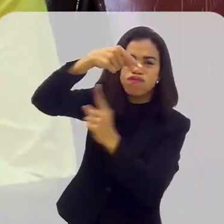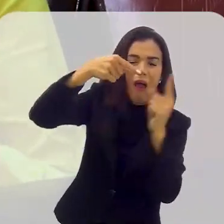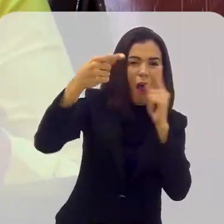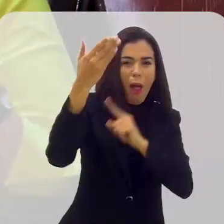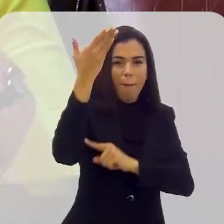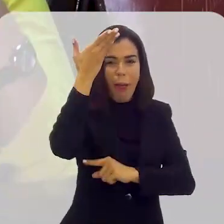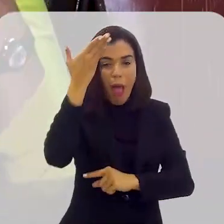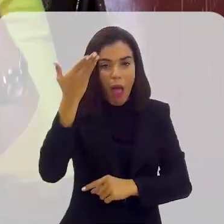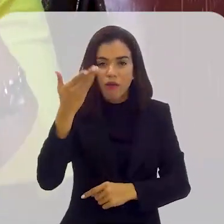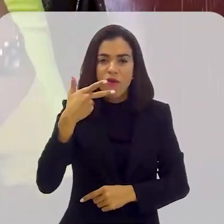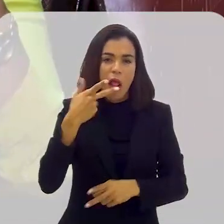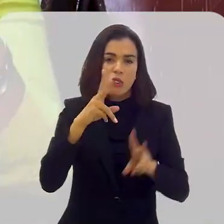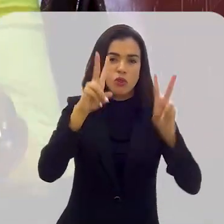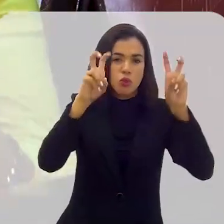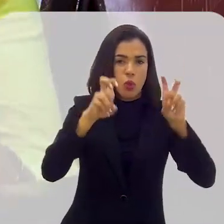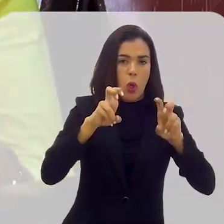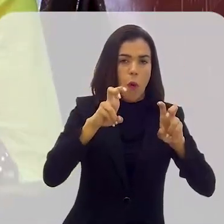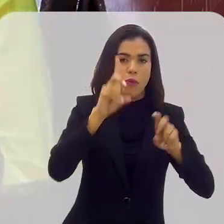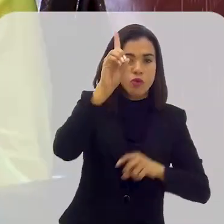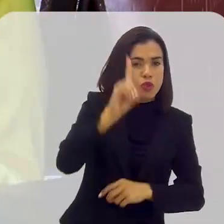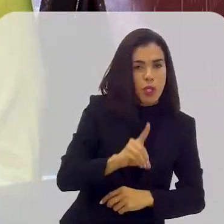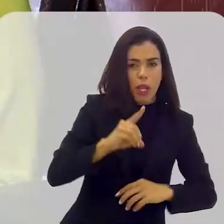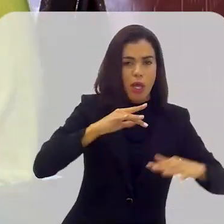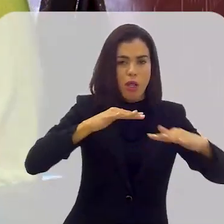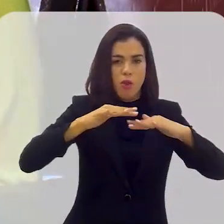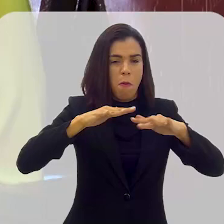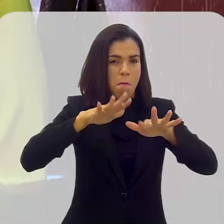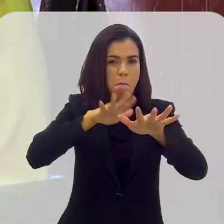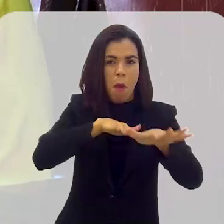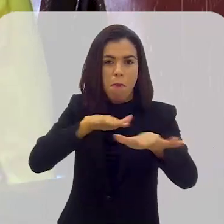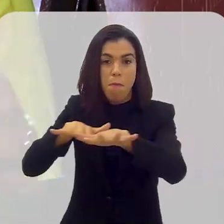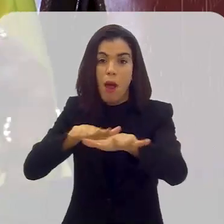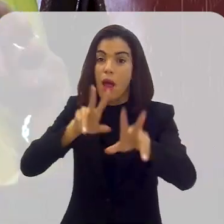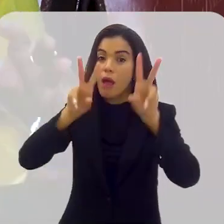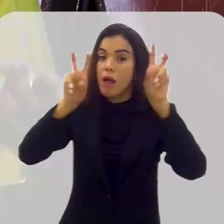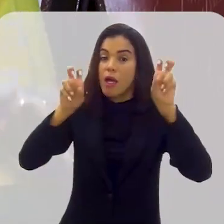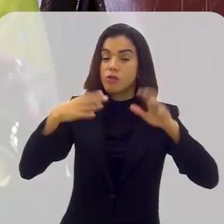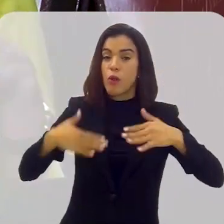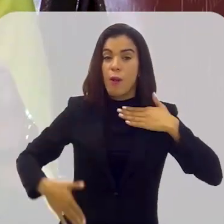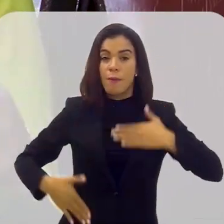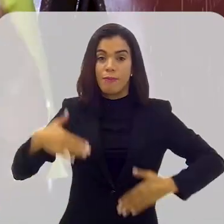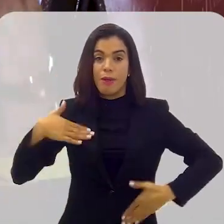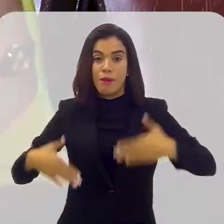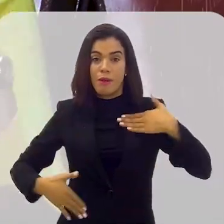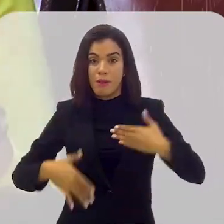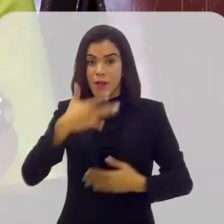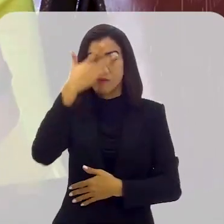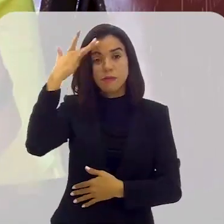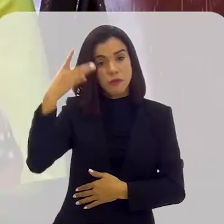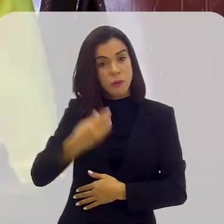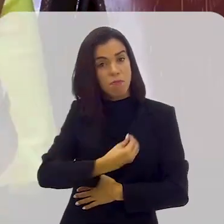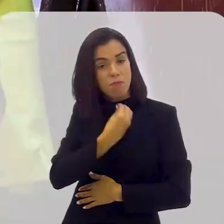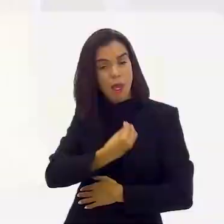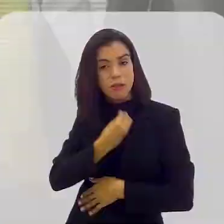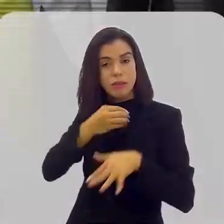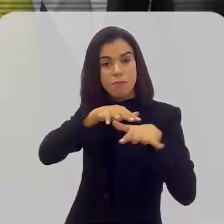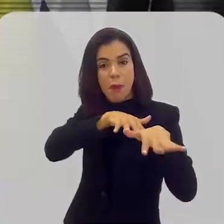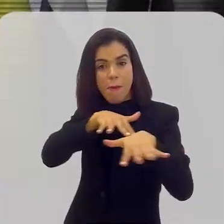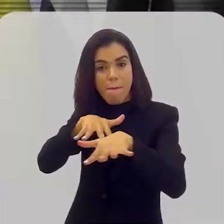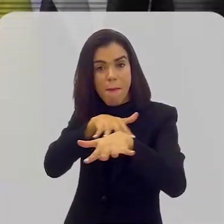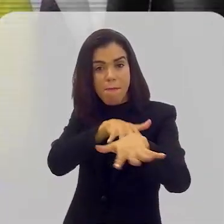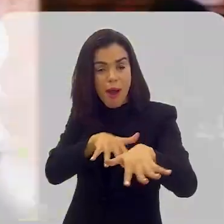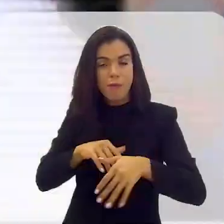discutindo o direito da manifestação. que a gente está discutindo é a integridade física até das pessoas que